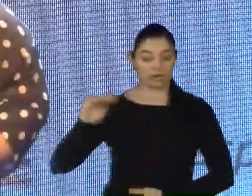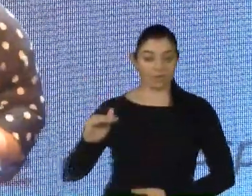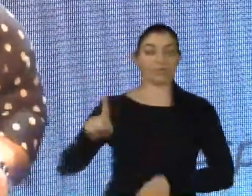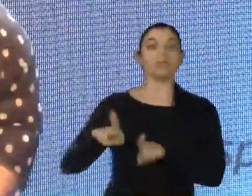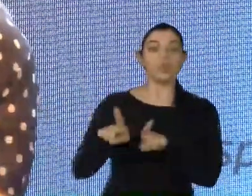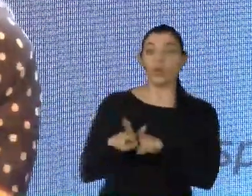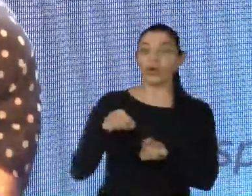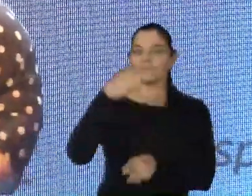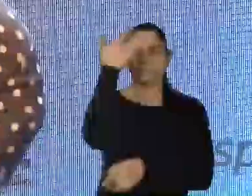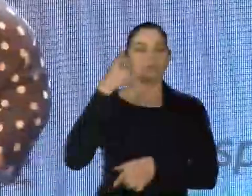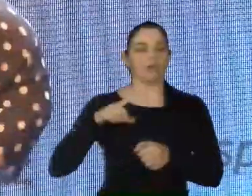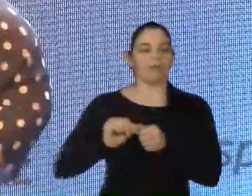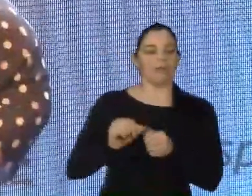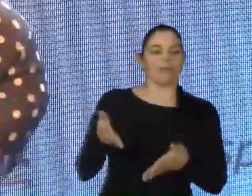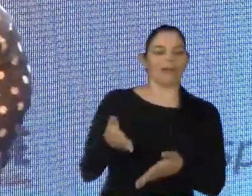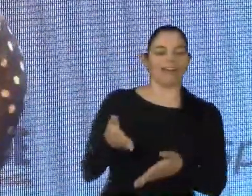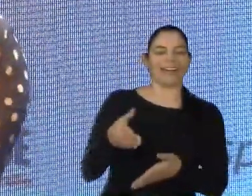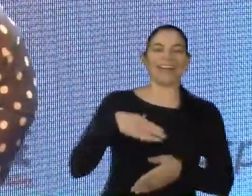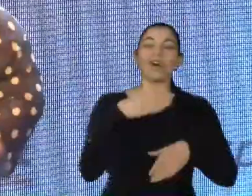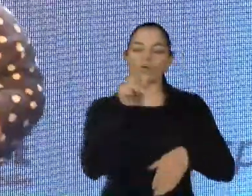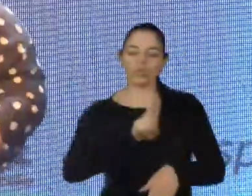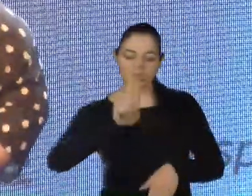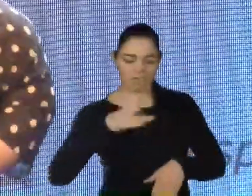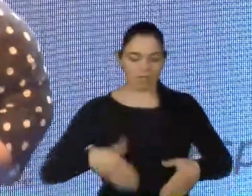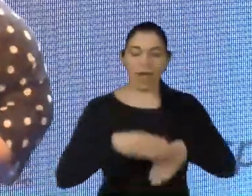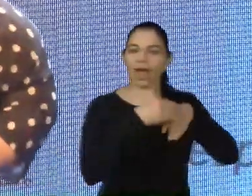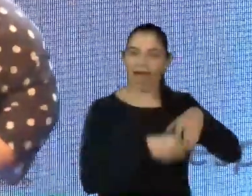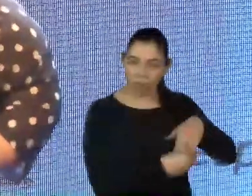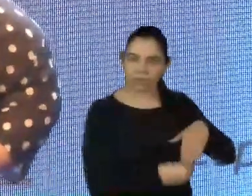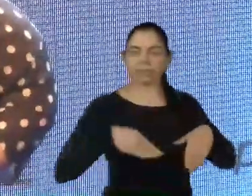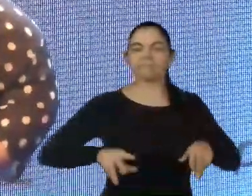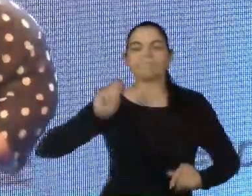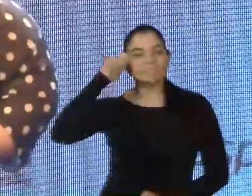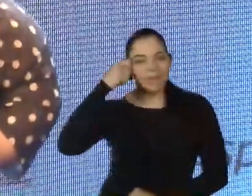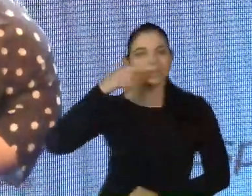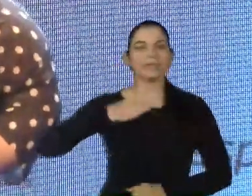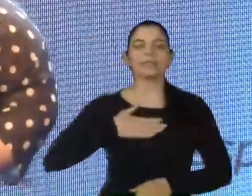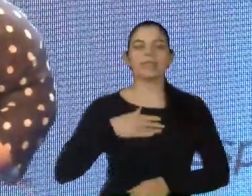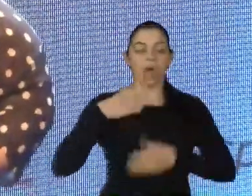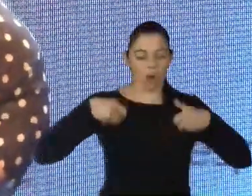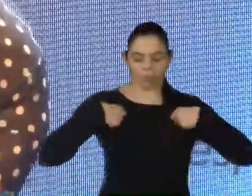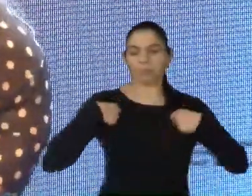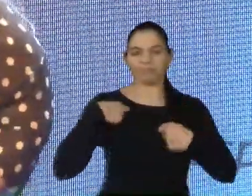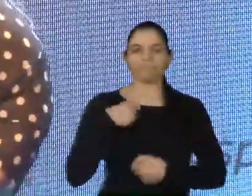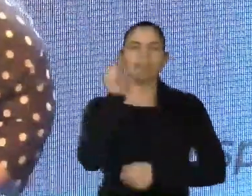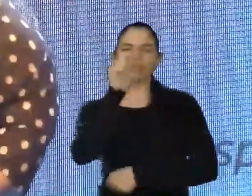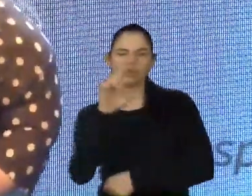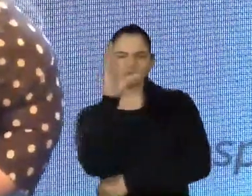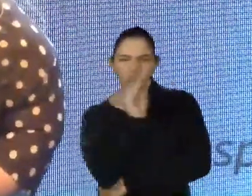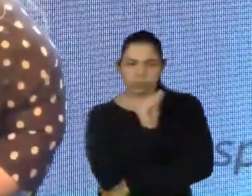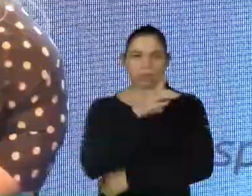vestindo uma calça preta, um sapato preto, uma blusa azul marinho com bolinhas brancas, um pouco